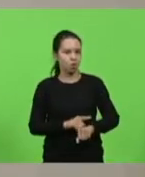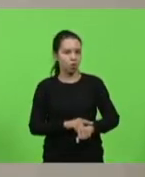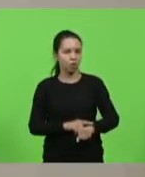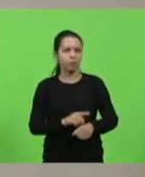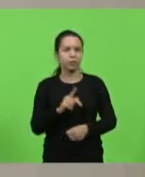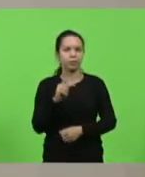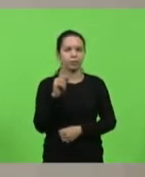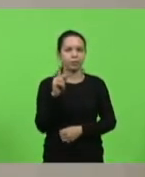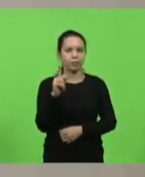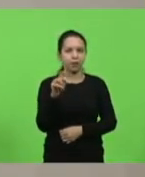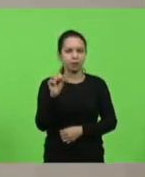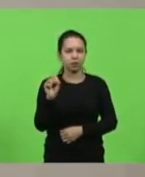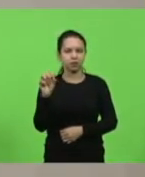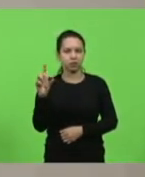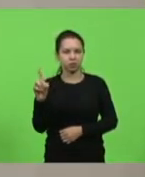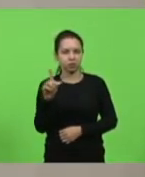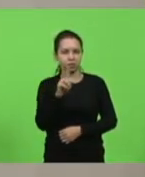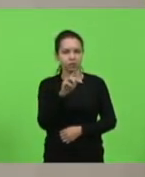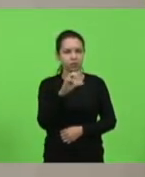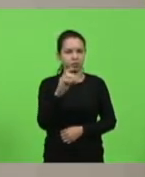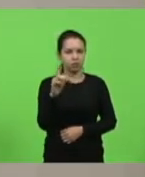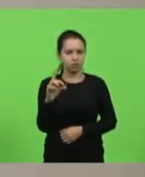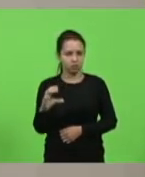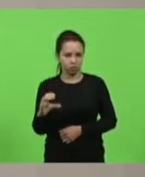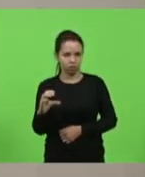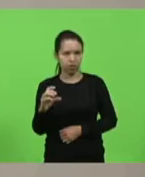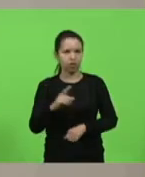PSD-PSC, tempo de 9 minutos.